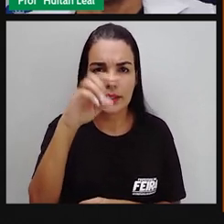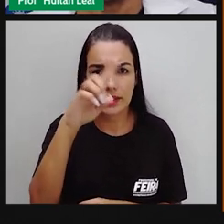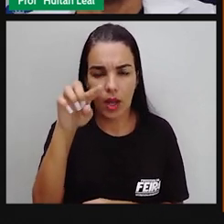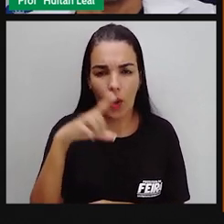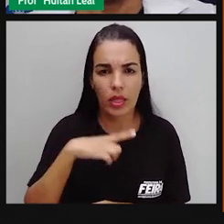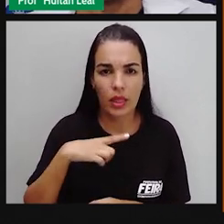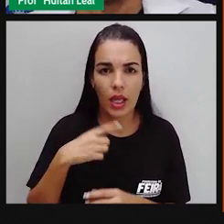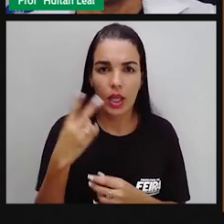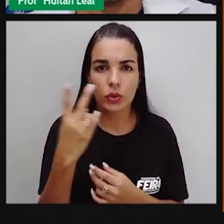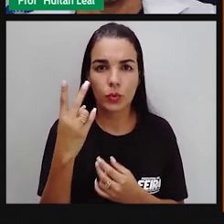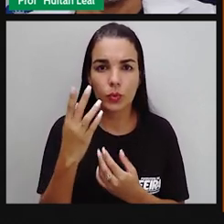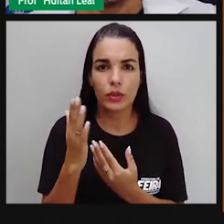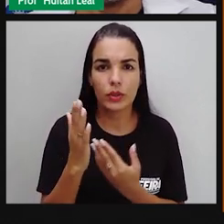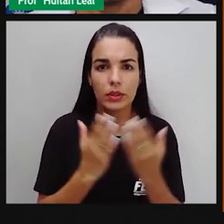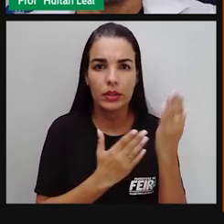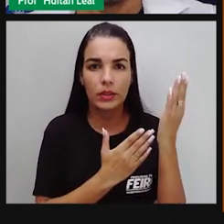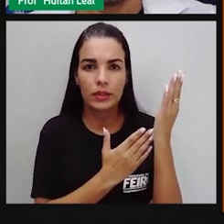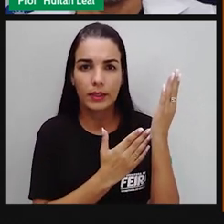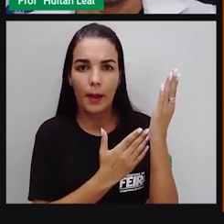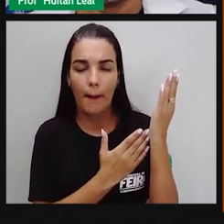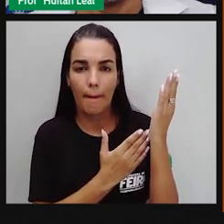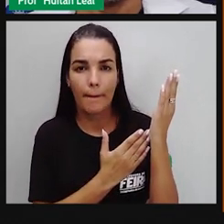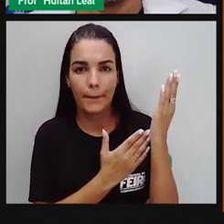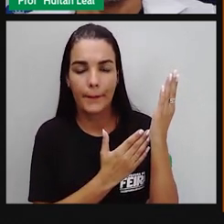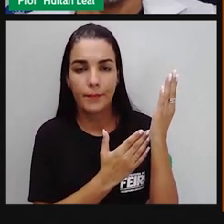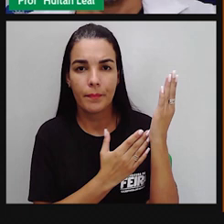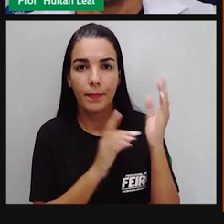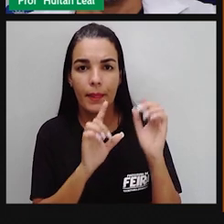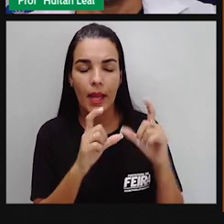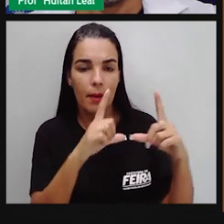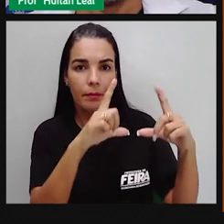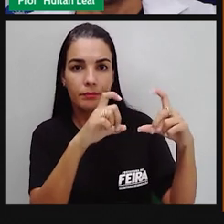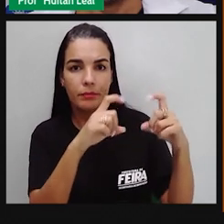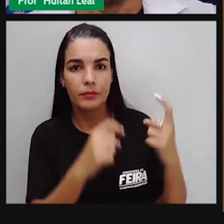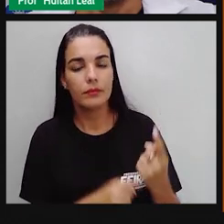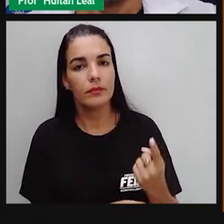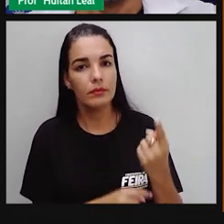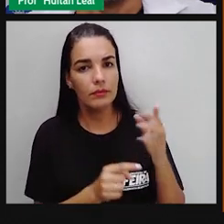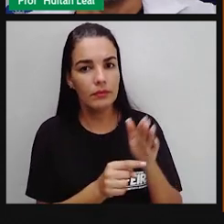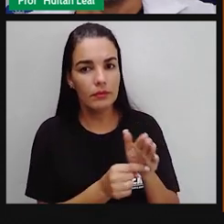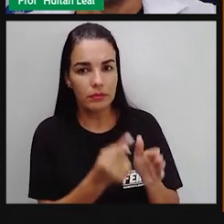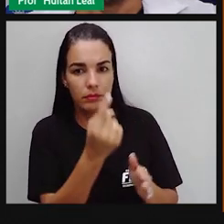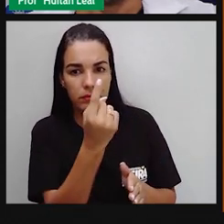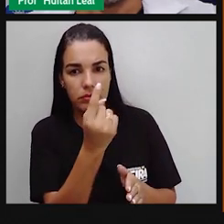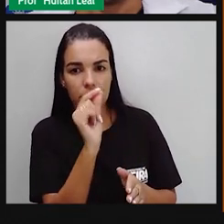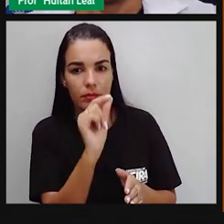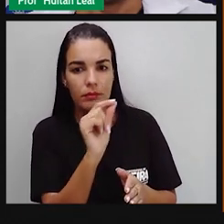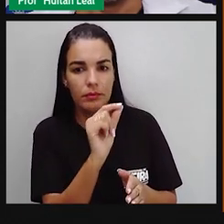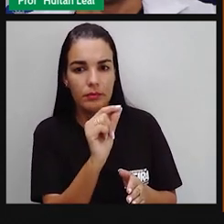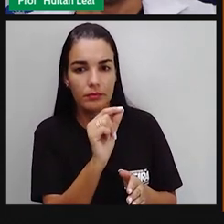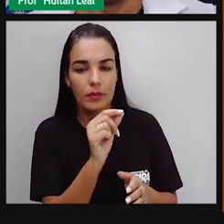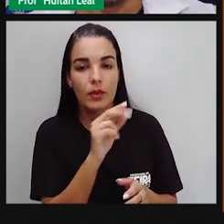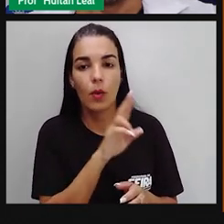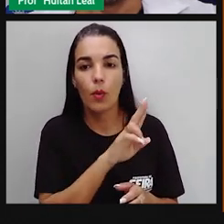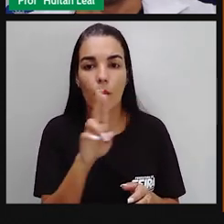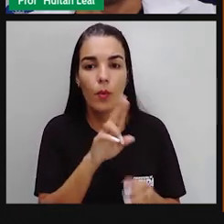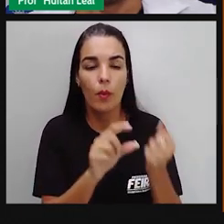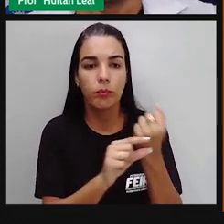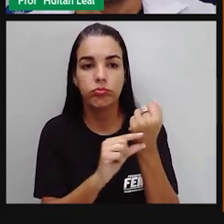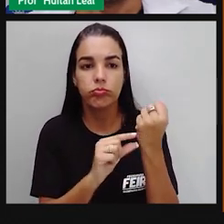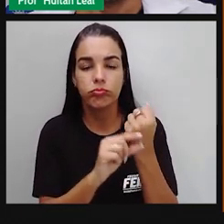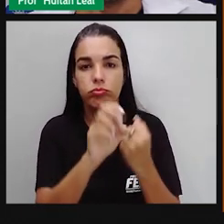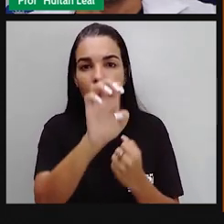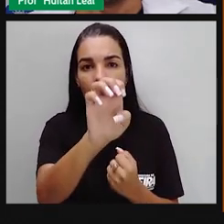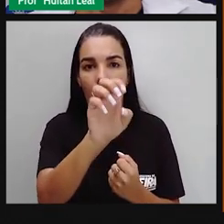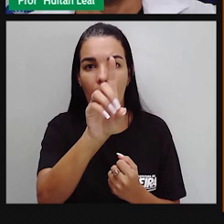eu trouxe essas duas imagens para vocês. A primeira imagem é um quadro chamado O Balcão,